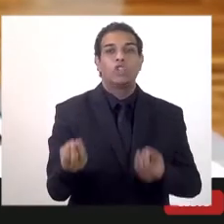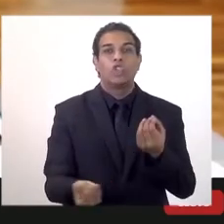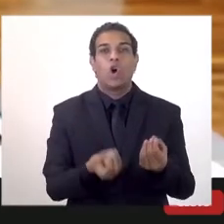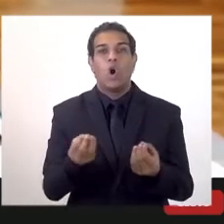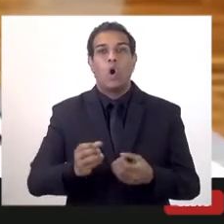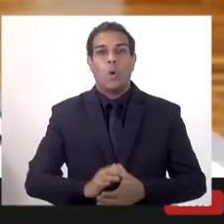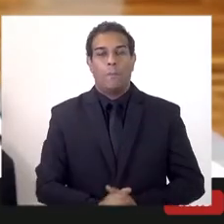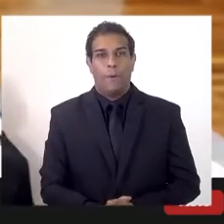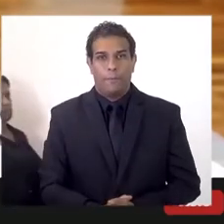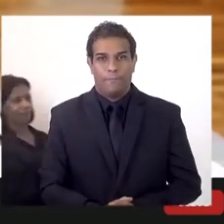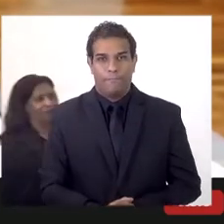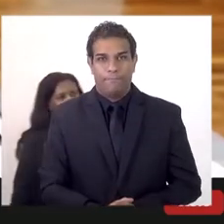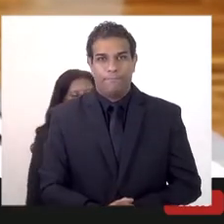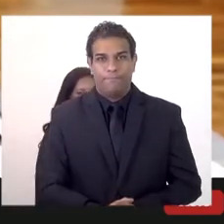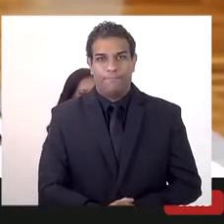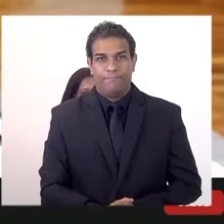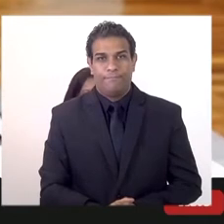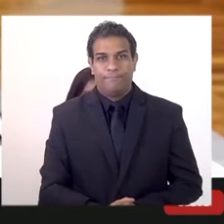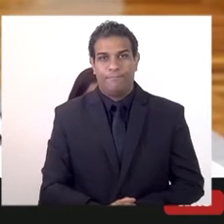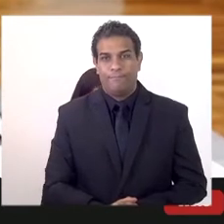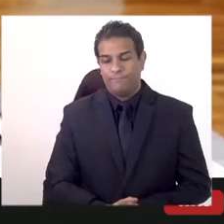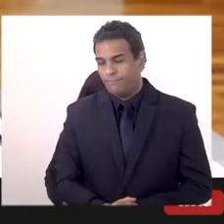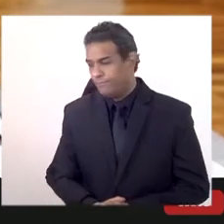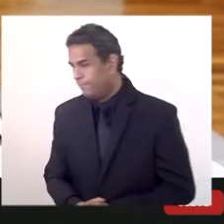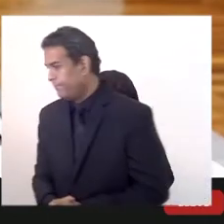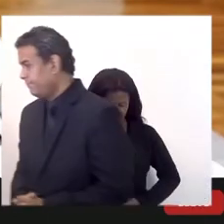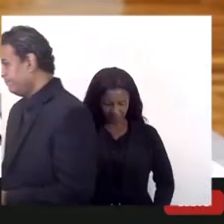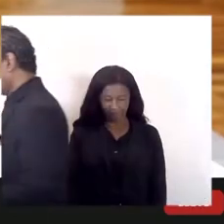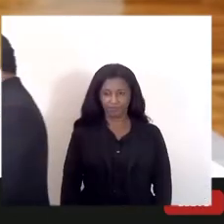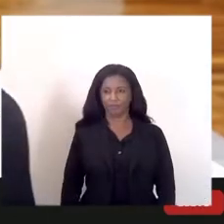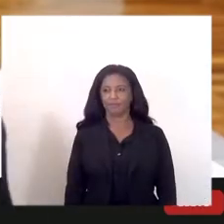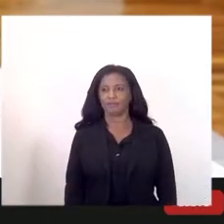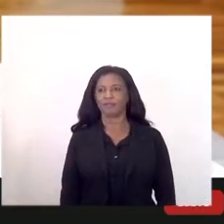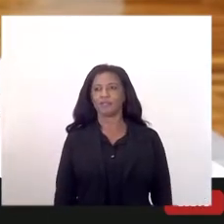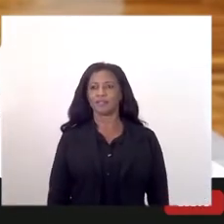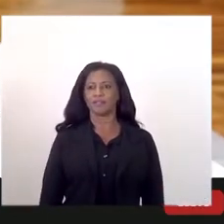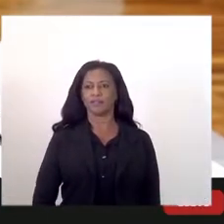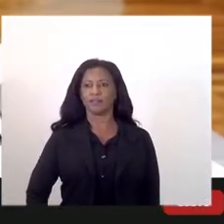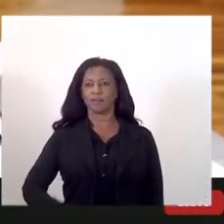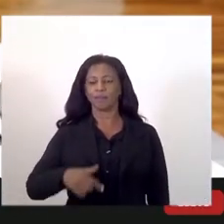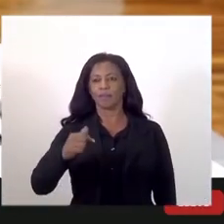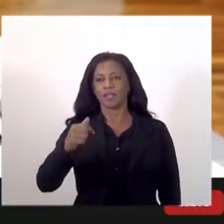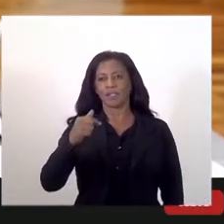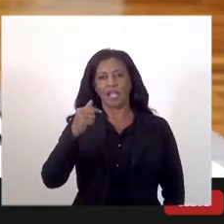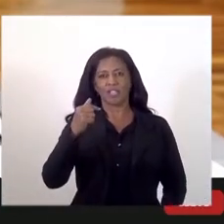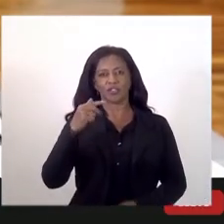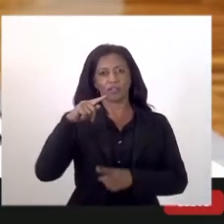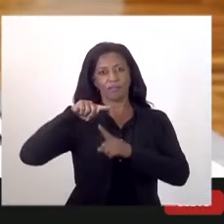Quase 7 bilhões a mais em relação aos sete primeiros meses do ano anterior.